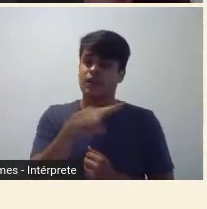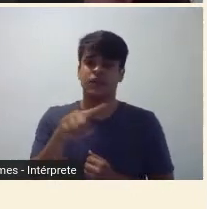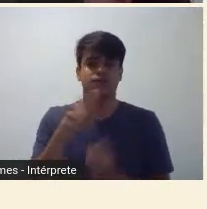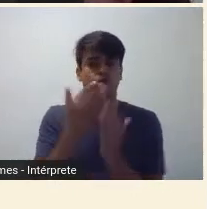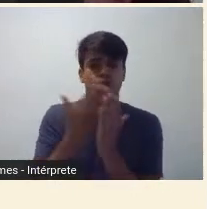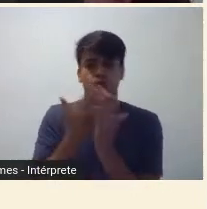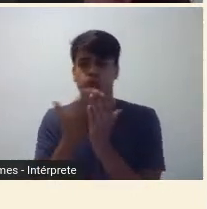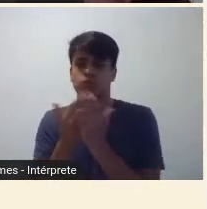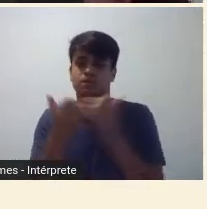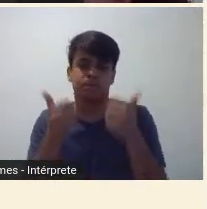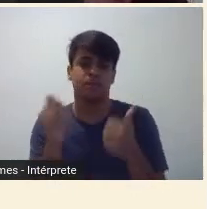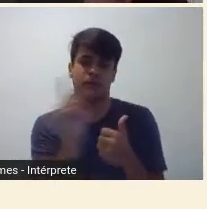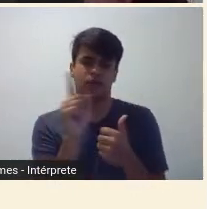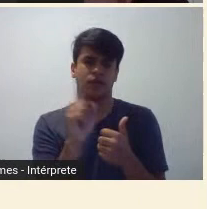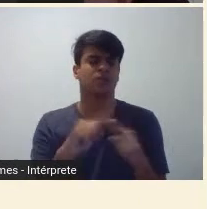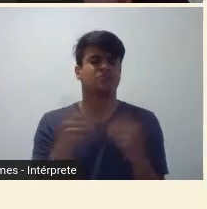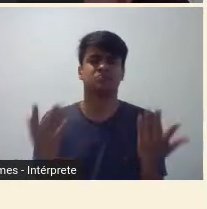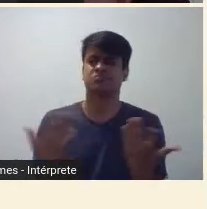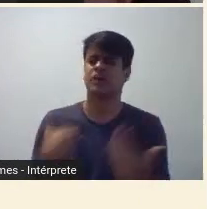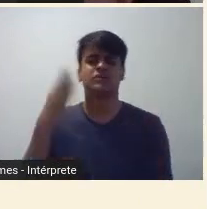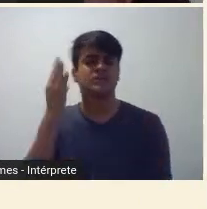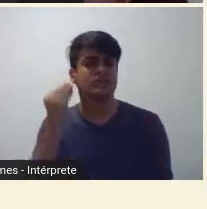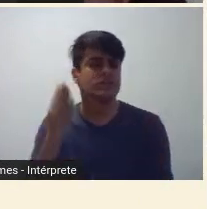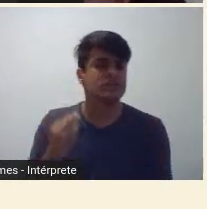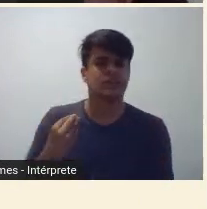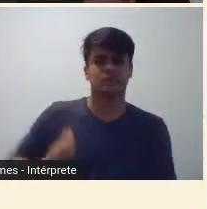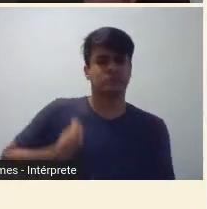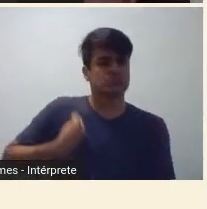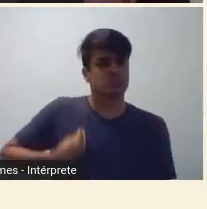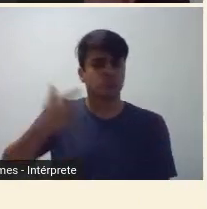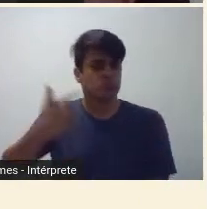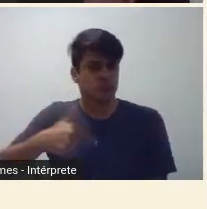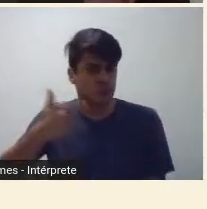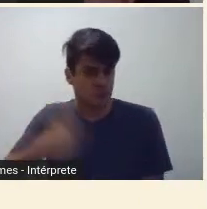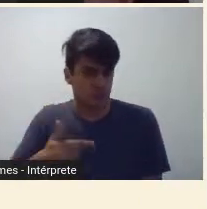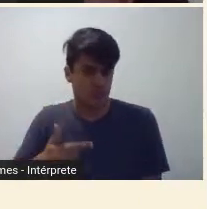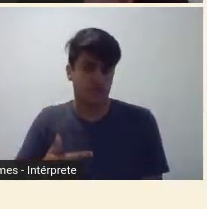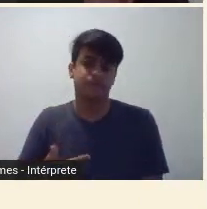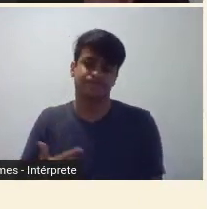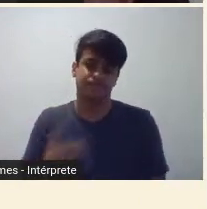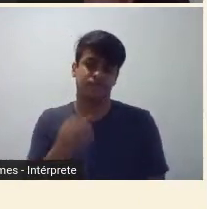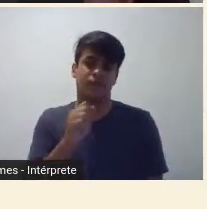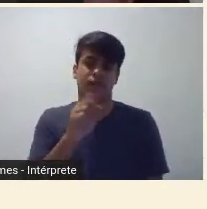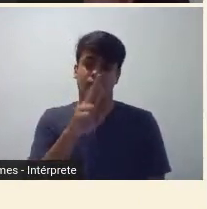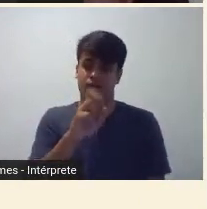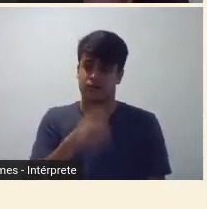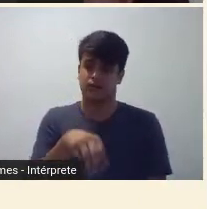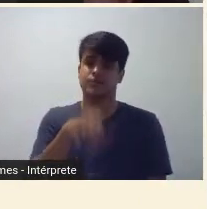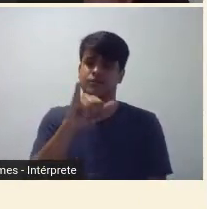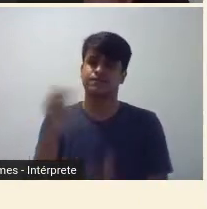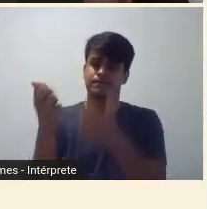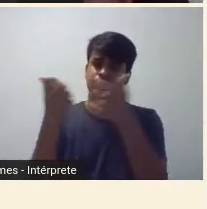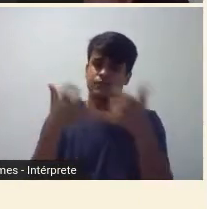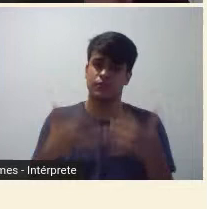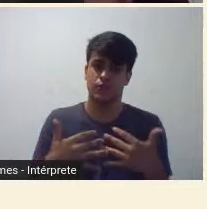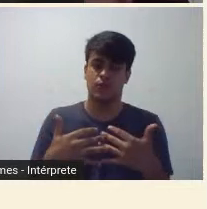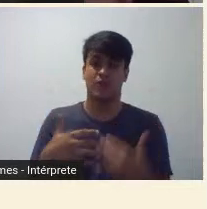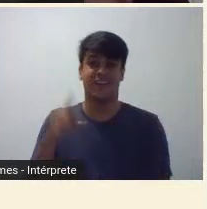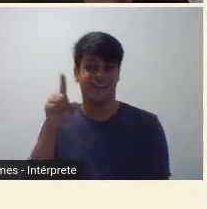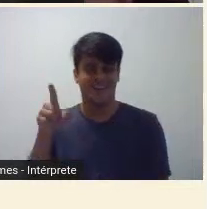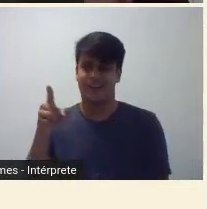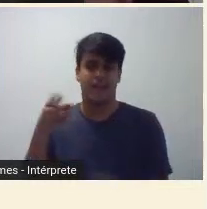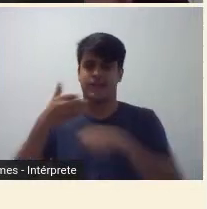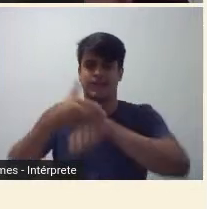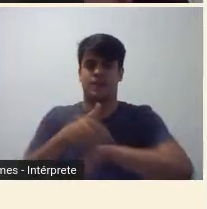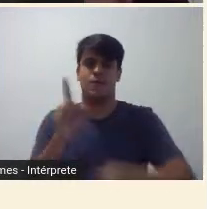pergunte, mas e a Tarsila? Ela não estava lá? Como a professora Araci já escreveu, a Tarsila não fez parte do evento,